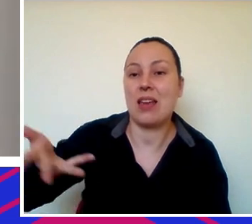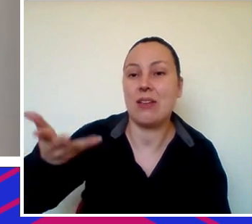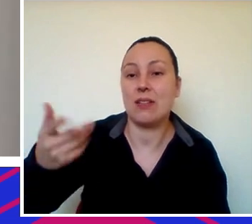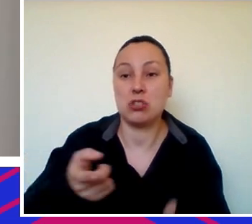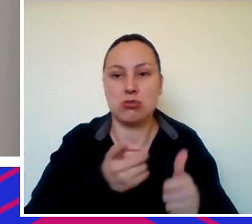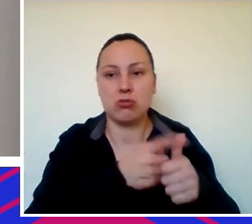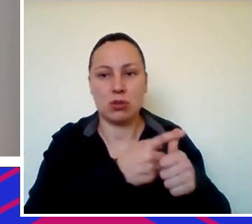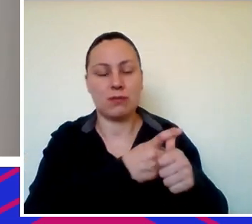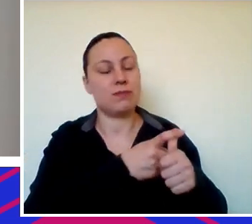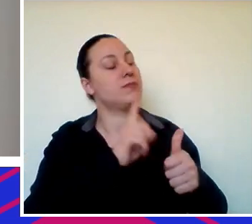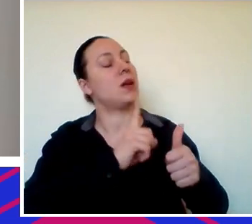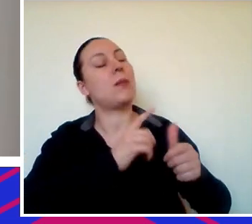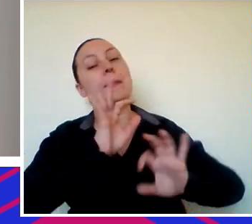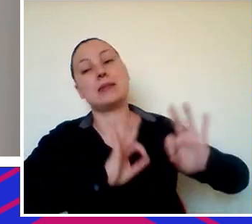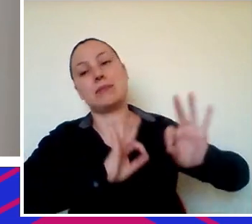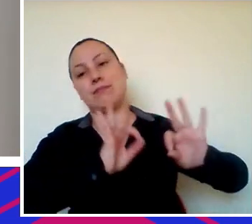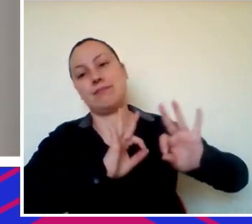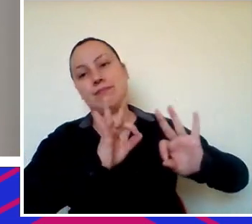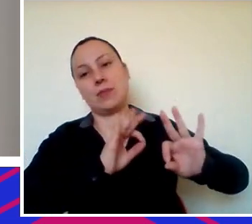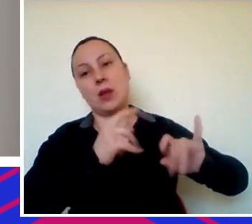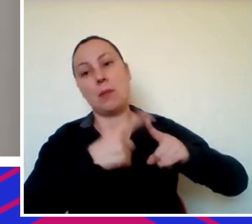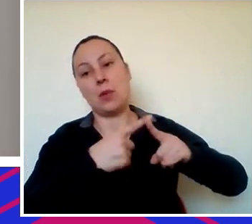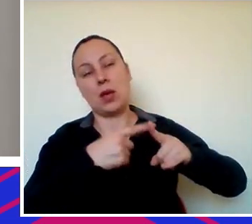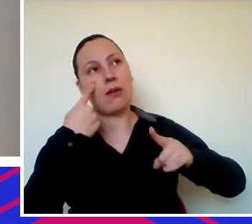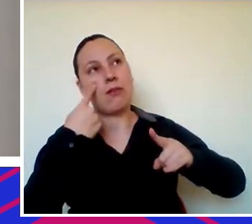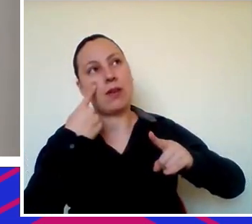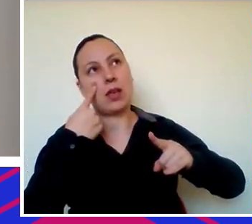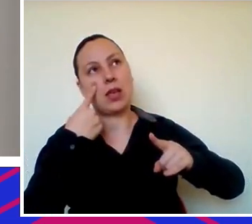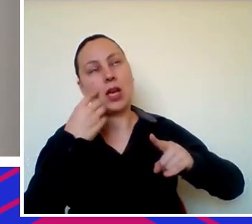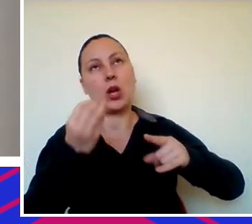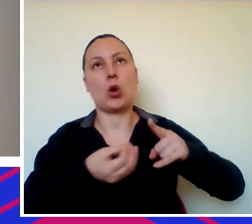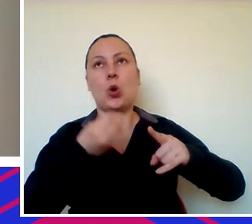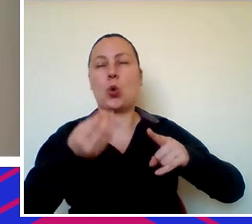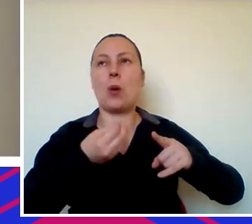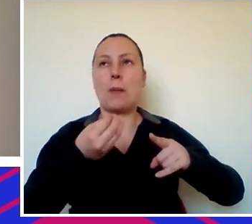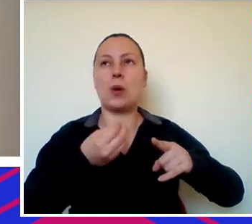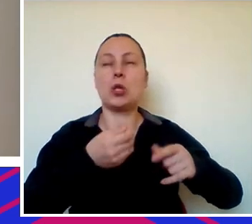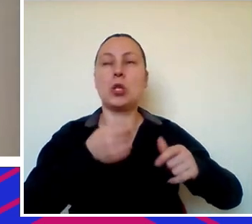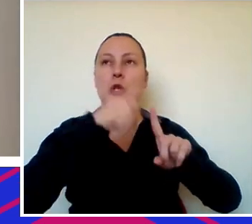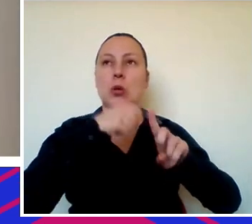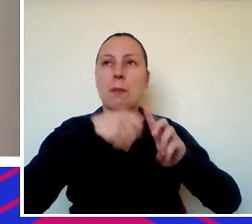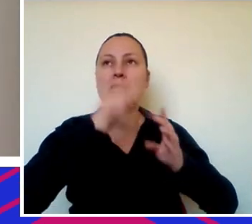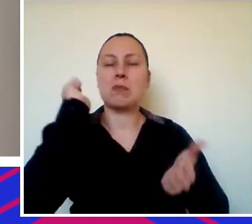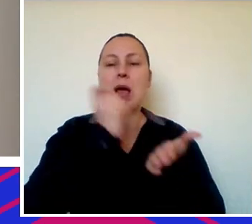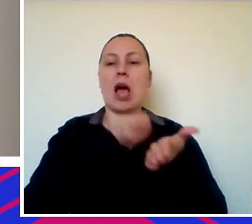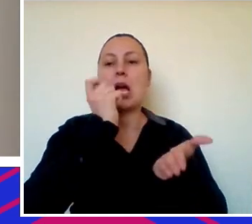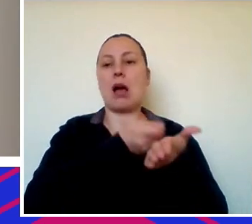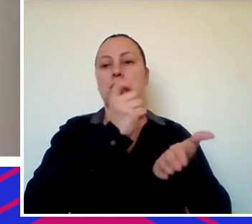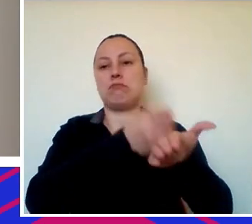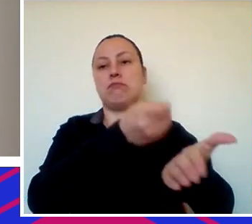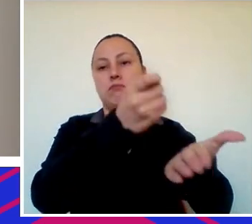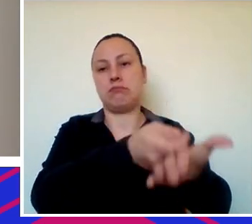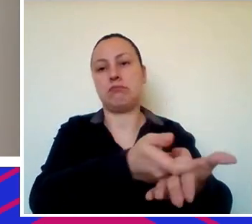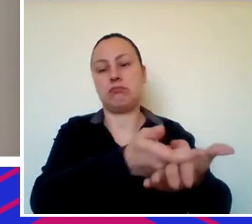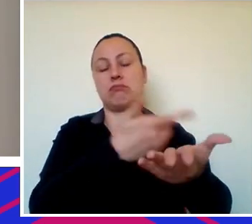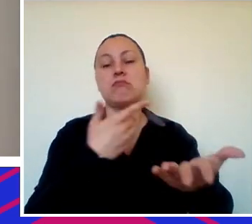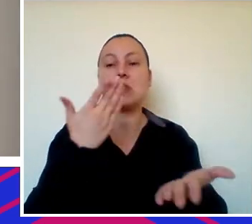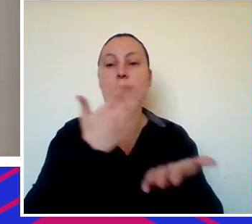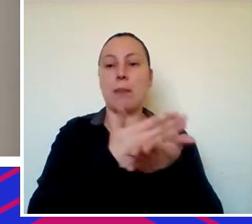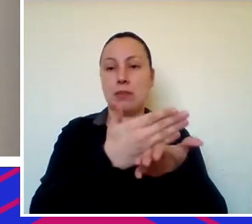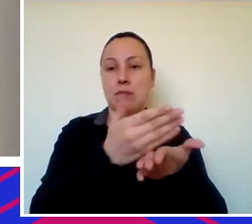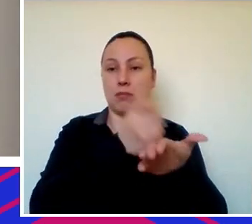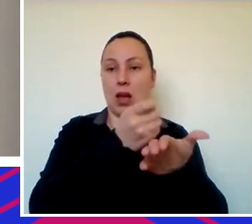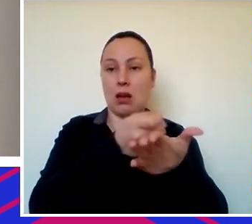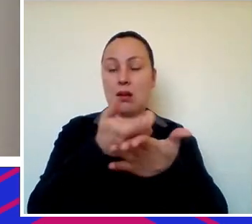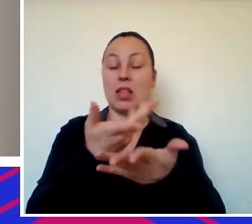dívida você tem que prever ela saída do seu fluxo de caixa todo mês não tem como você evitar isso então para você ir atrás